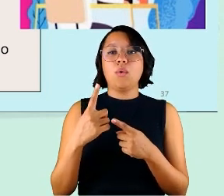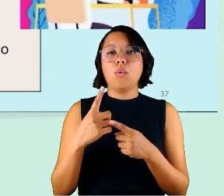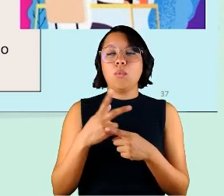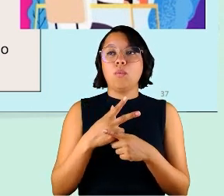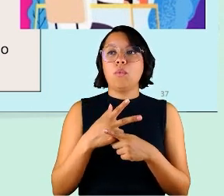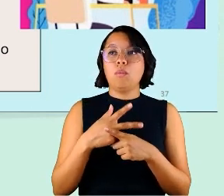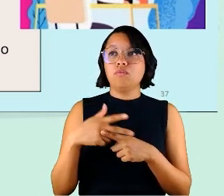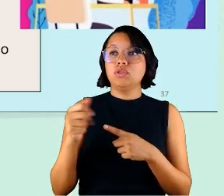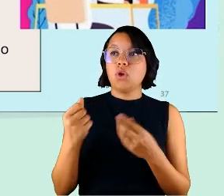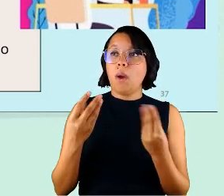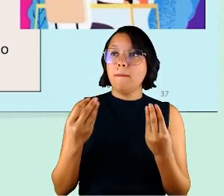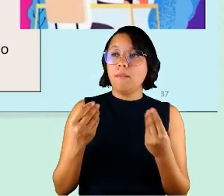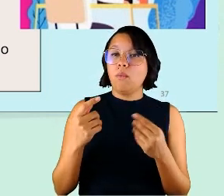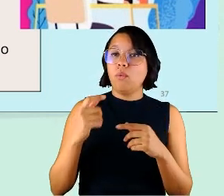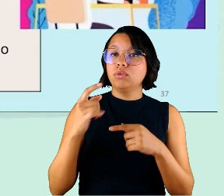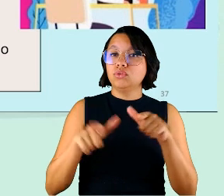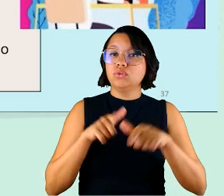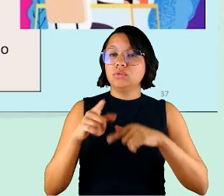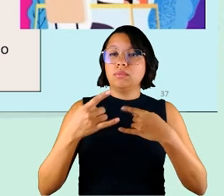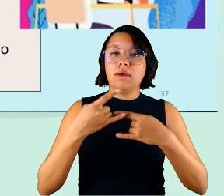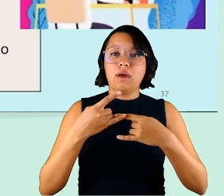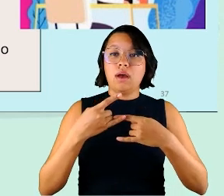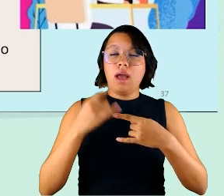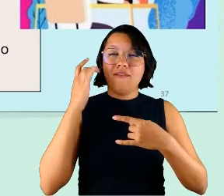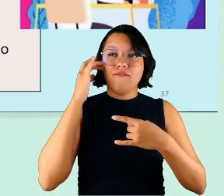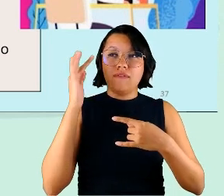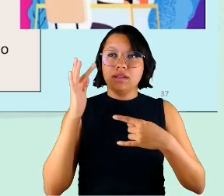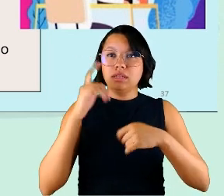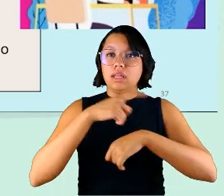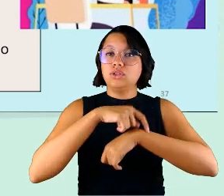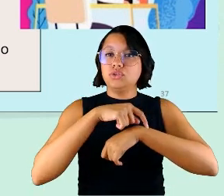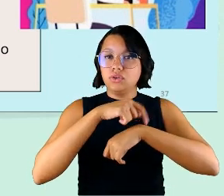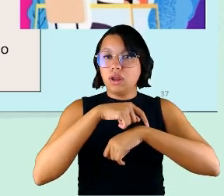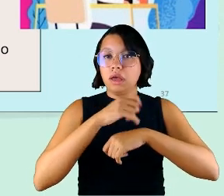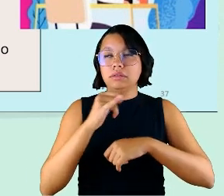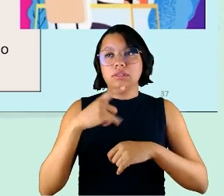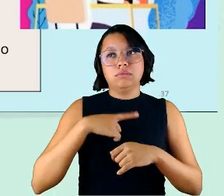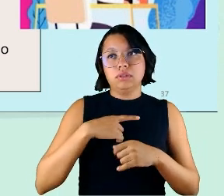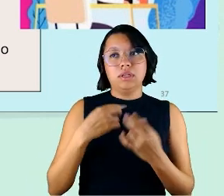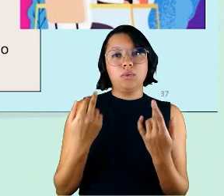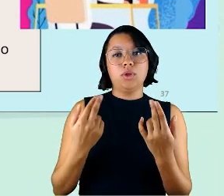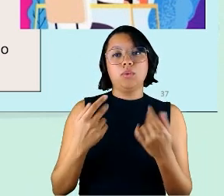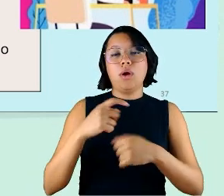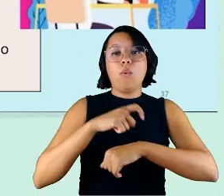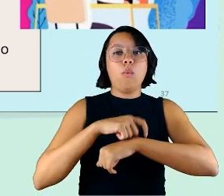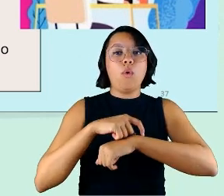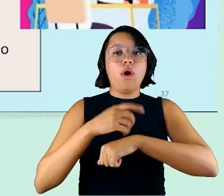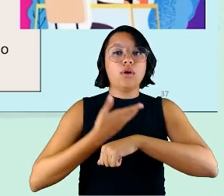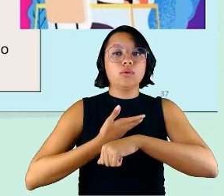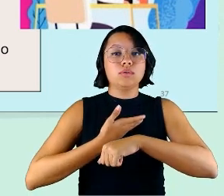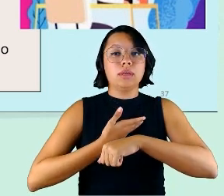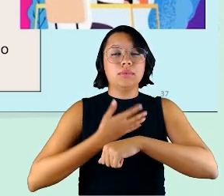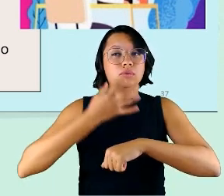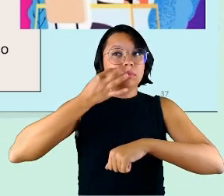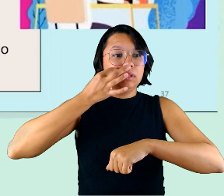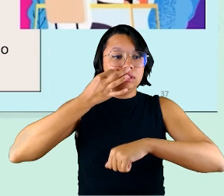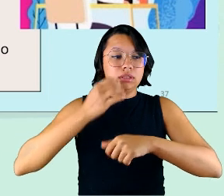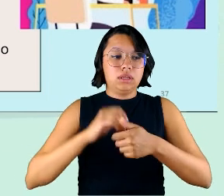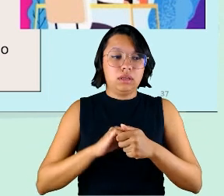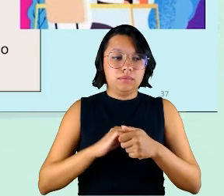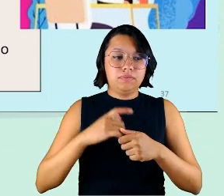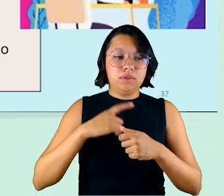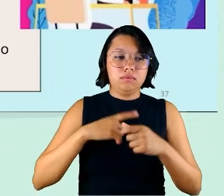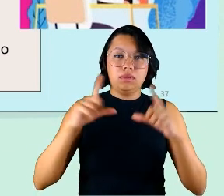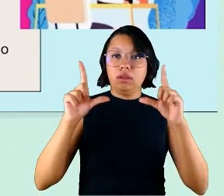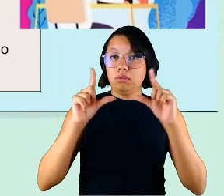do teletrabalho é a flexibilidade de horário né então se eu tenho os mesmos horários com os colegas presenciais eu